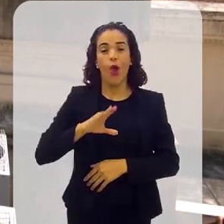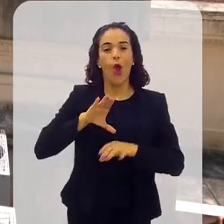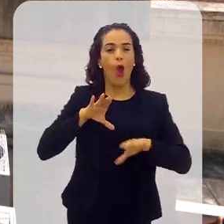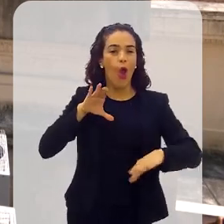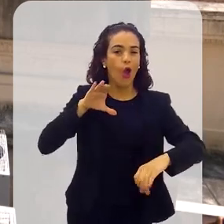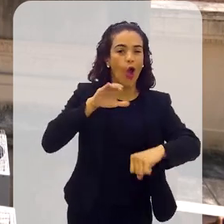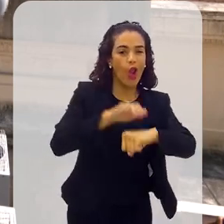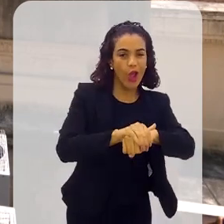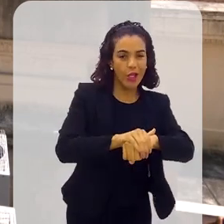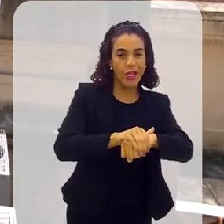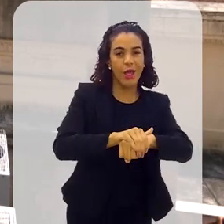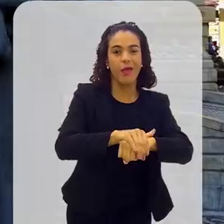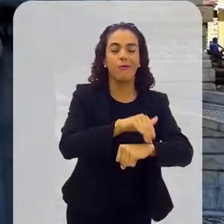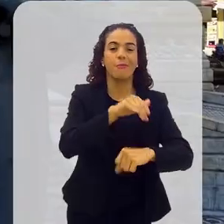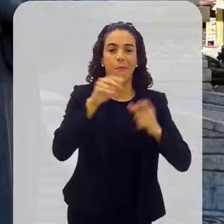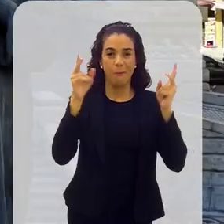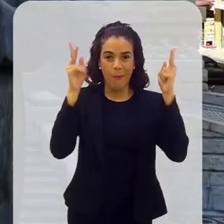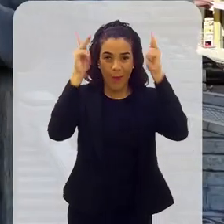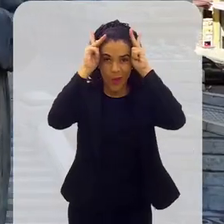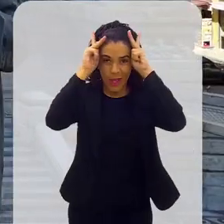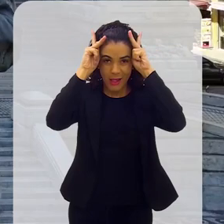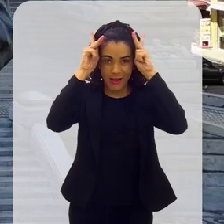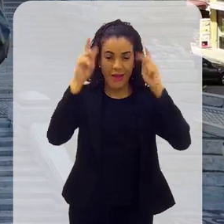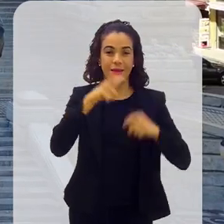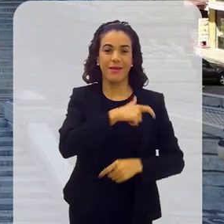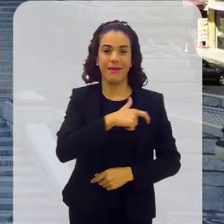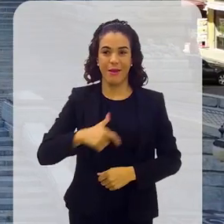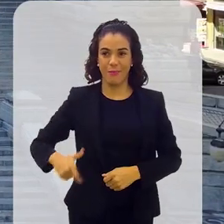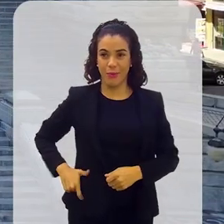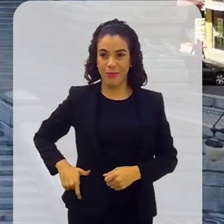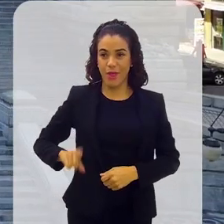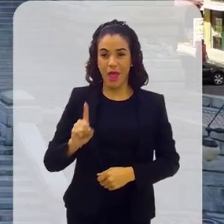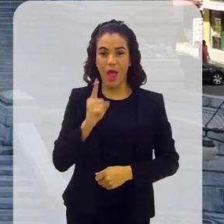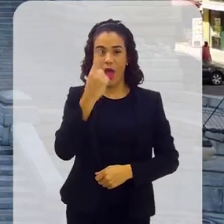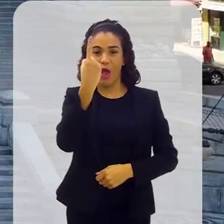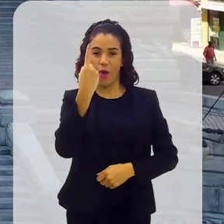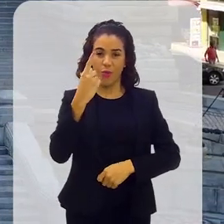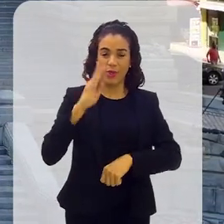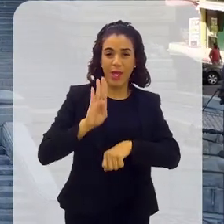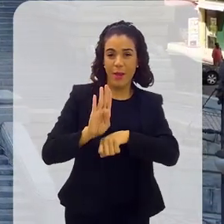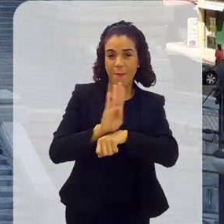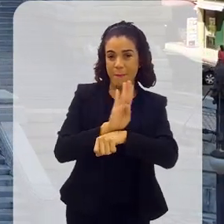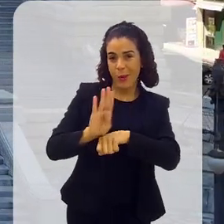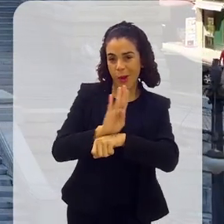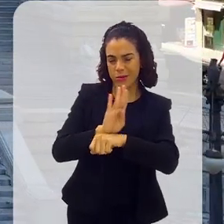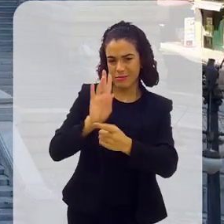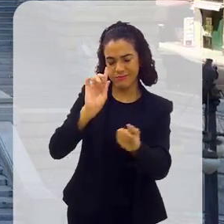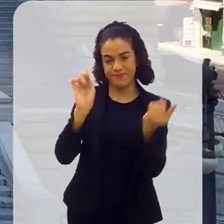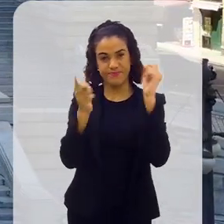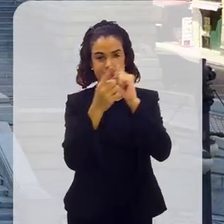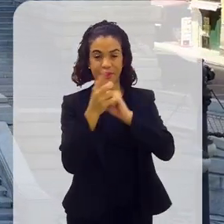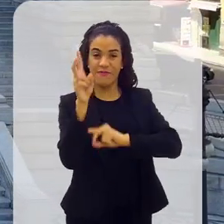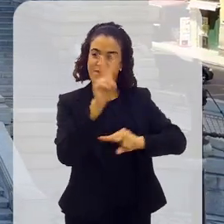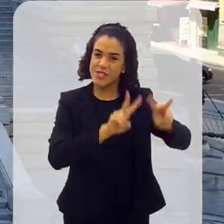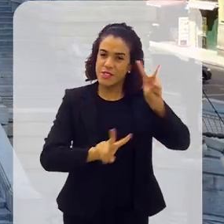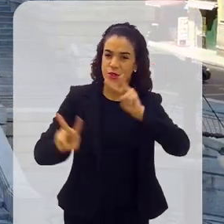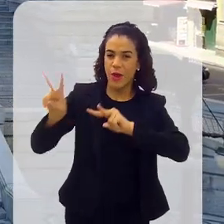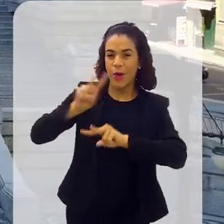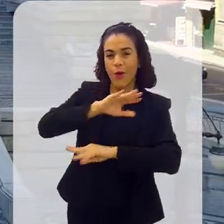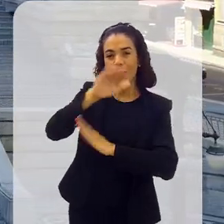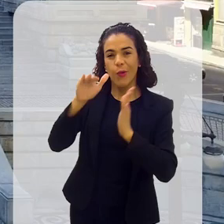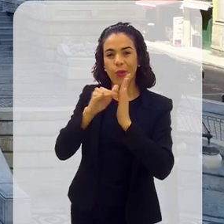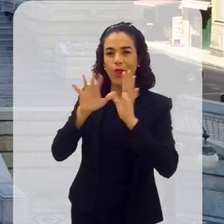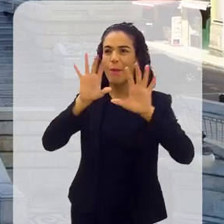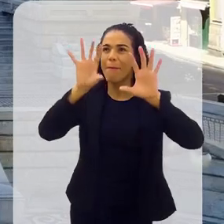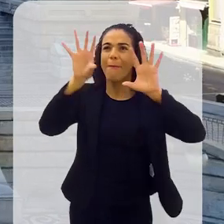república. Com base na imagem do monumento a Tiradentes, na fachada. A única imagem em bronze que traz o contraste visual com